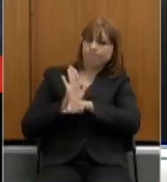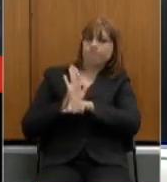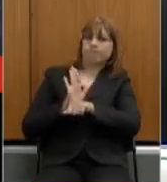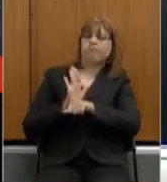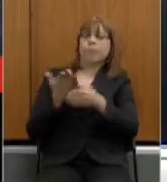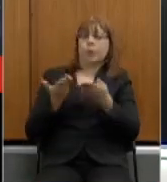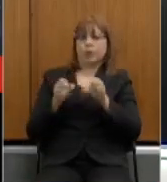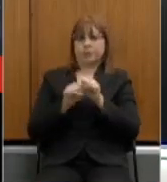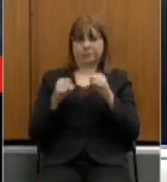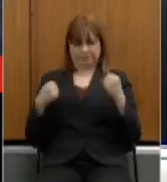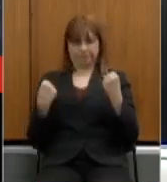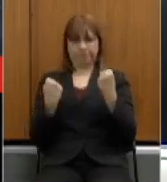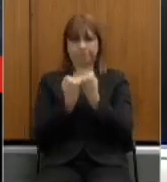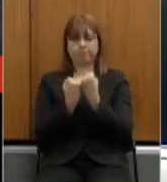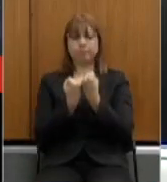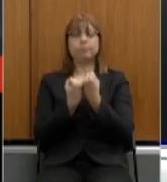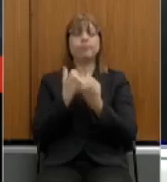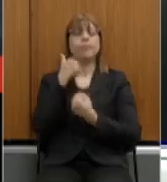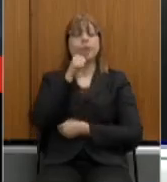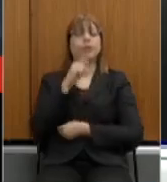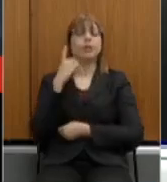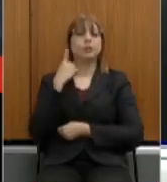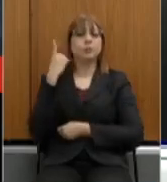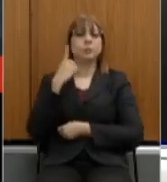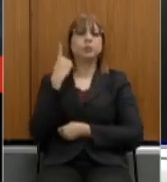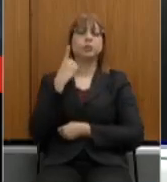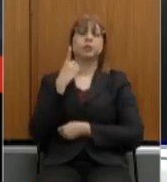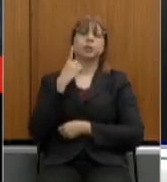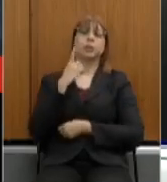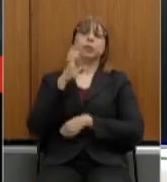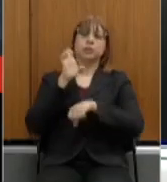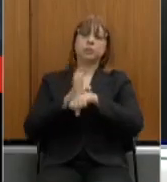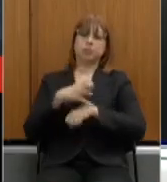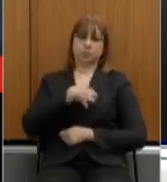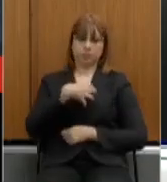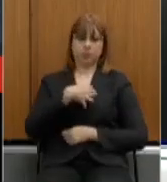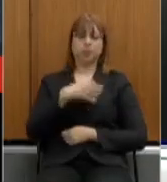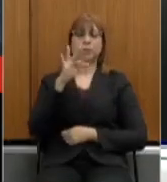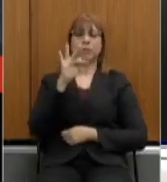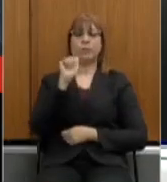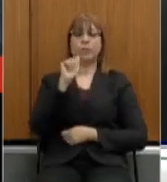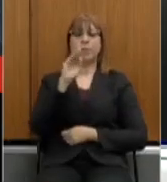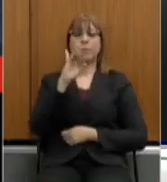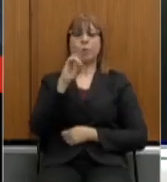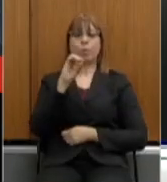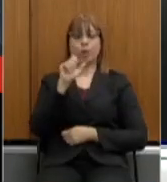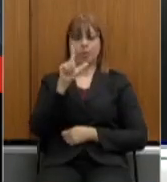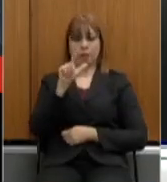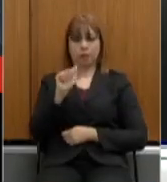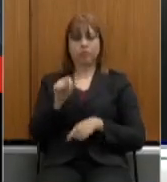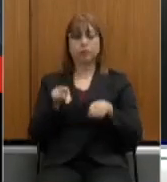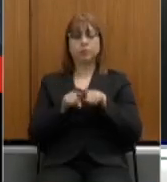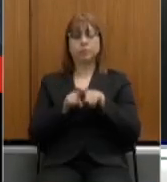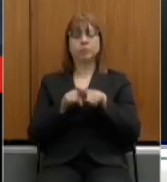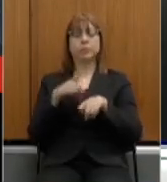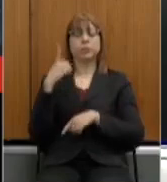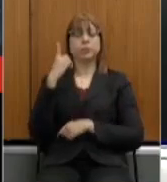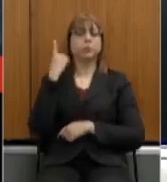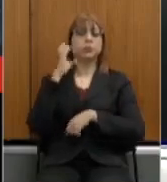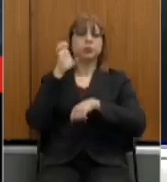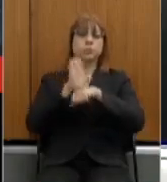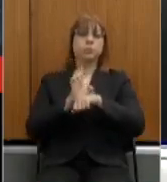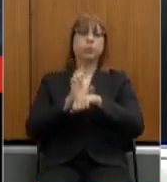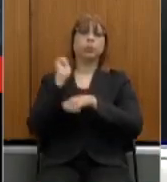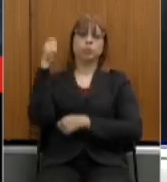seminário. Deputada Estadual do Estado da Bahia, Fabiola Mansur, Deputado Estadual do Estado do Rio